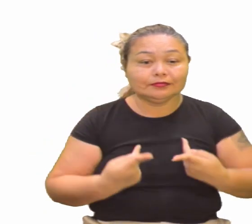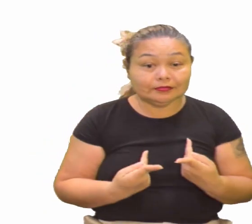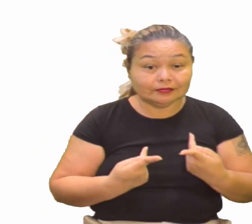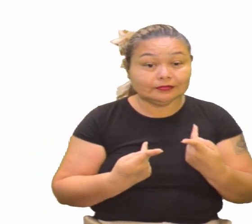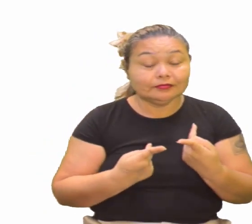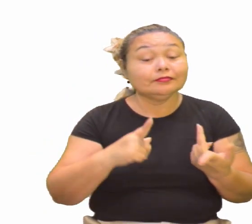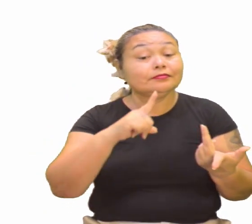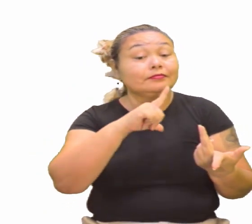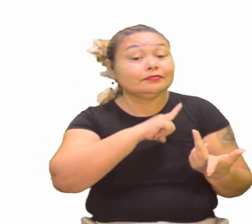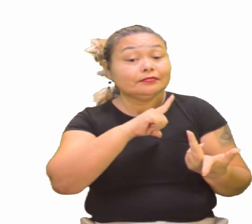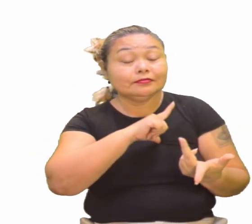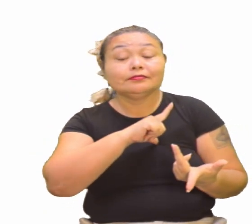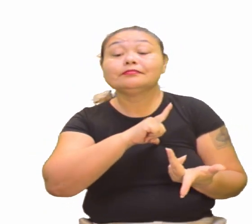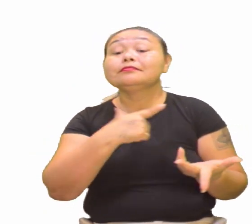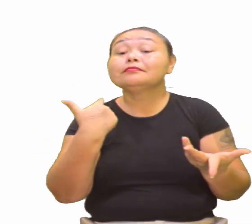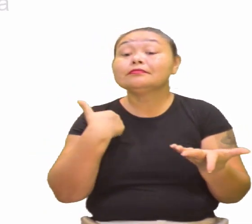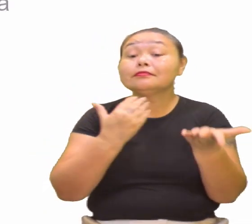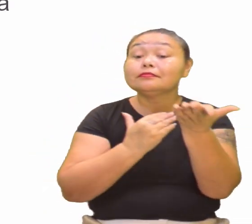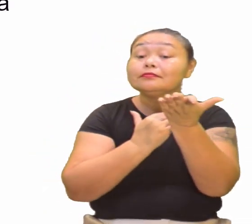sufistas.